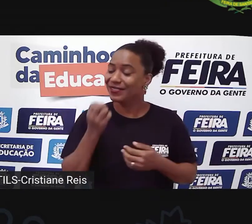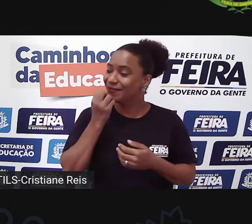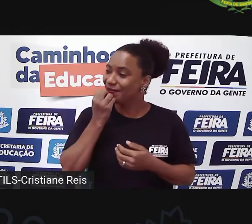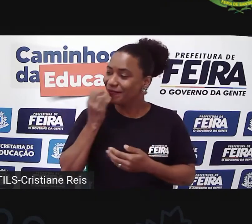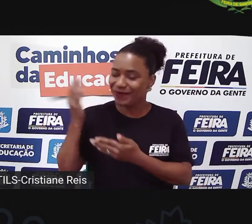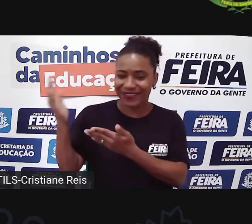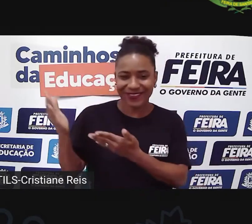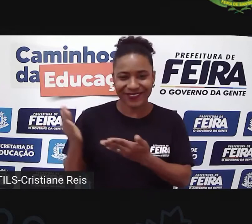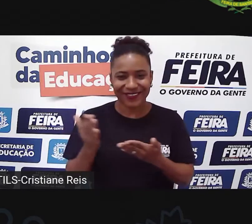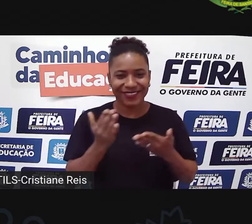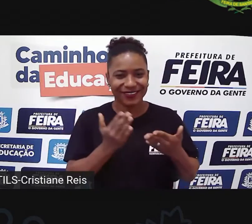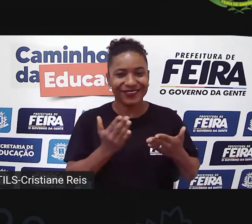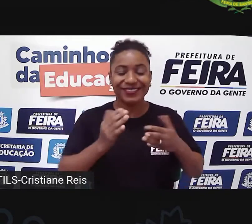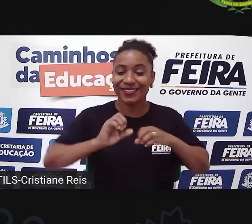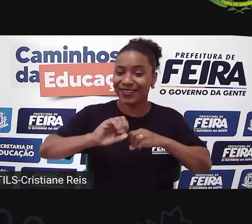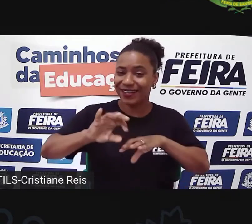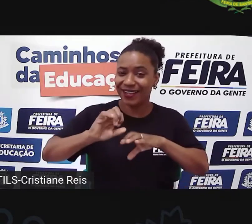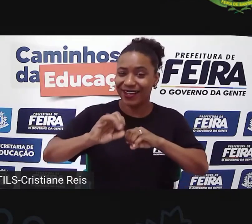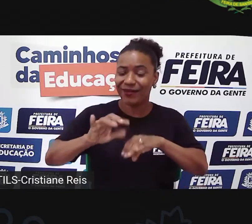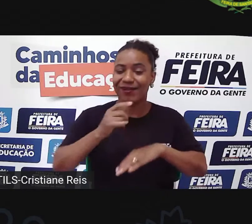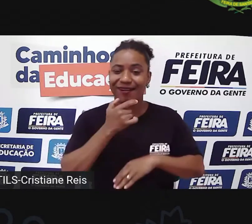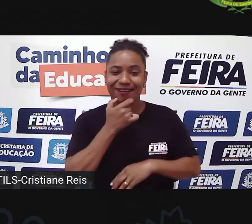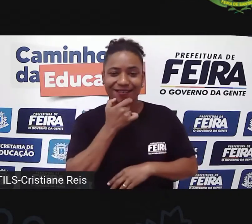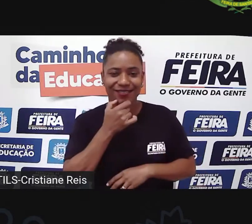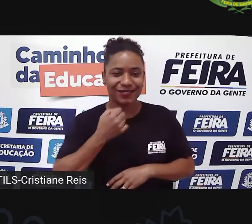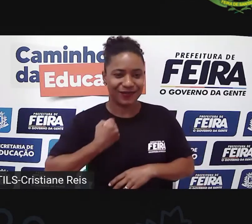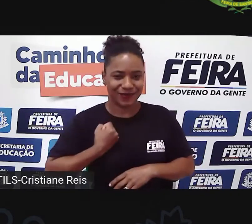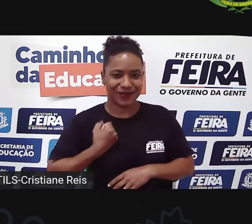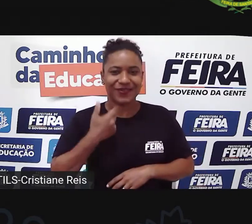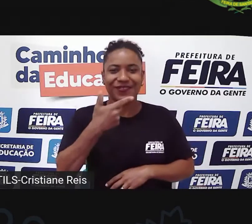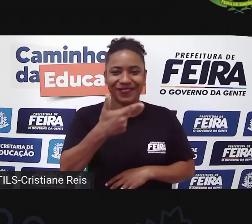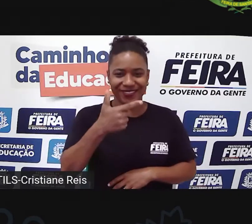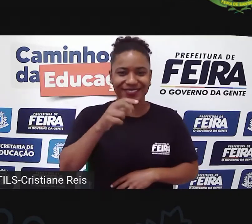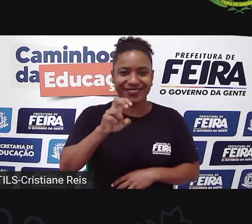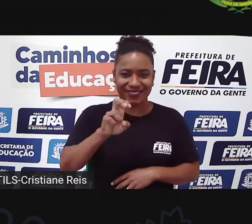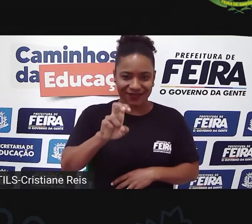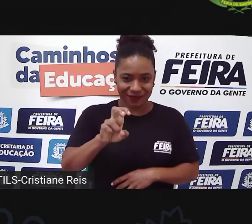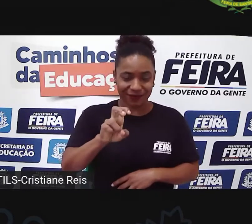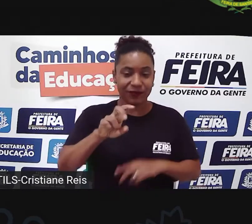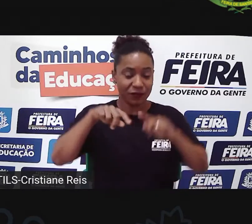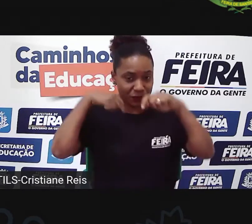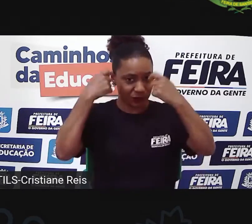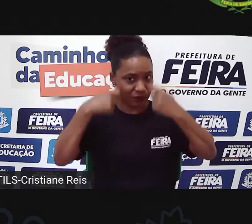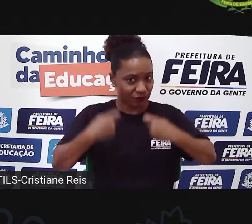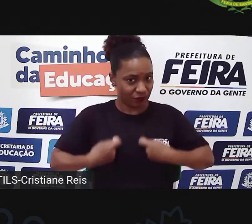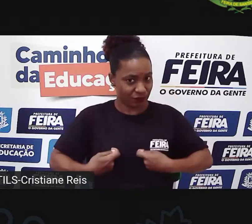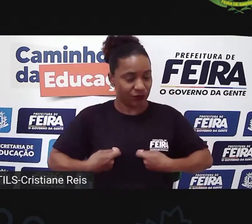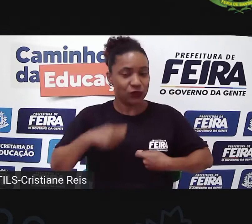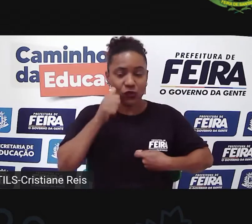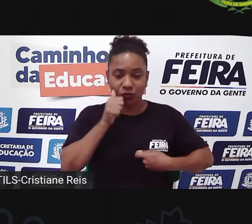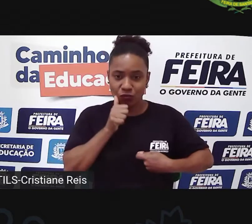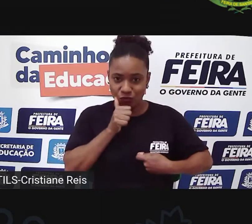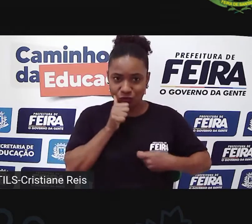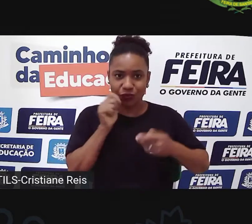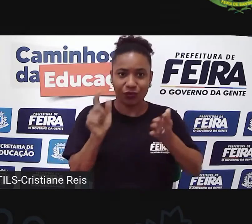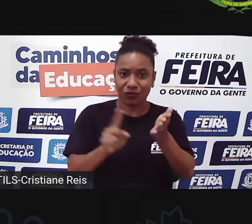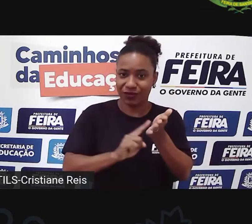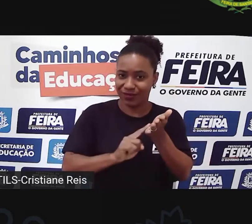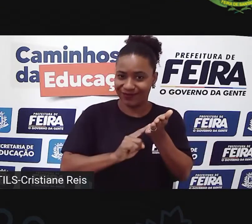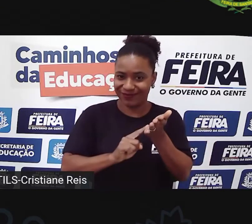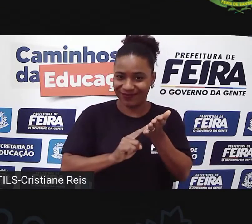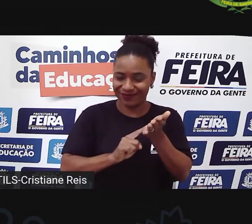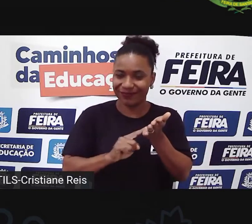Sejam bem-vindos à nossa aula de inglês número 25. Eu sou parda, tenho cabelos crespos,